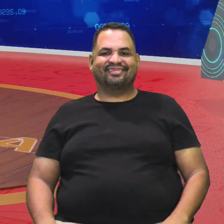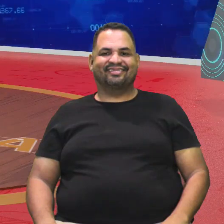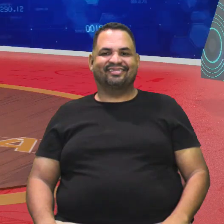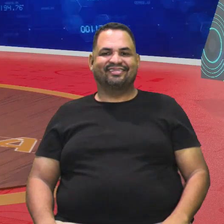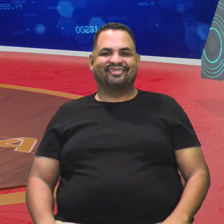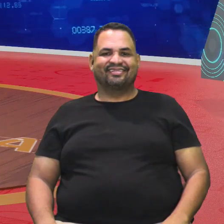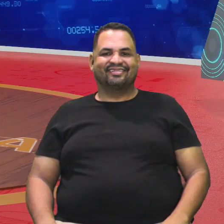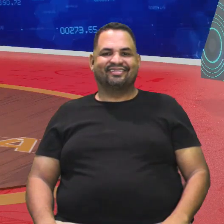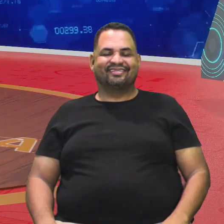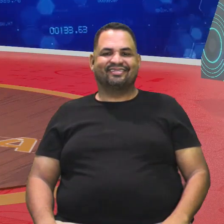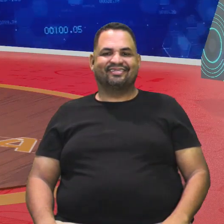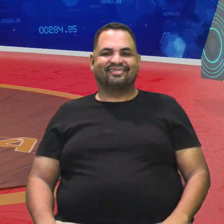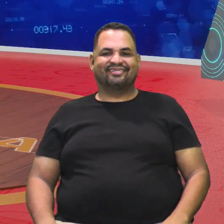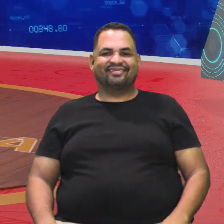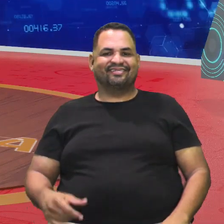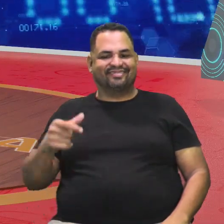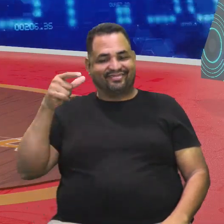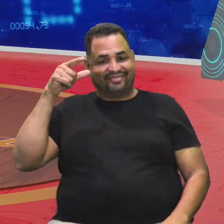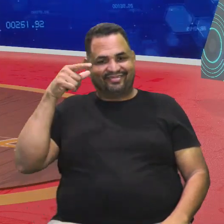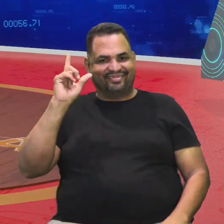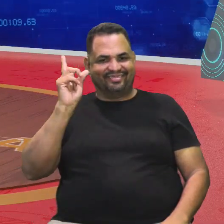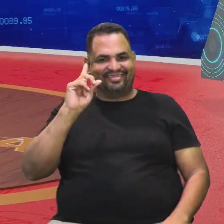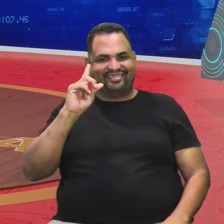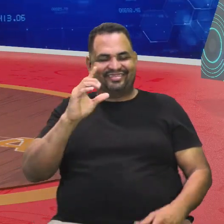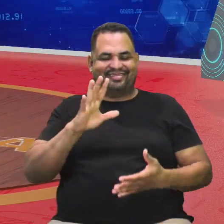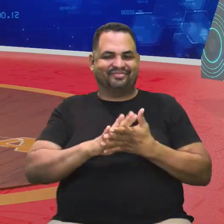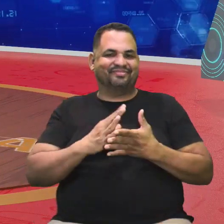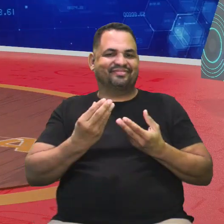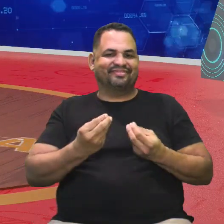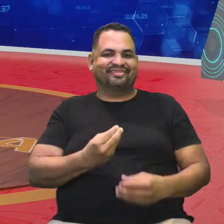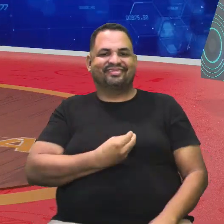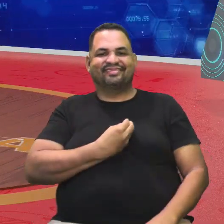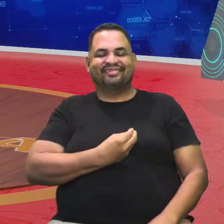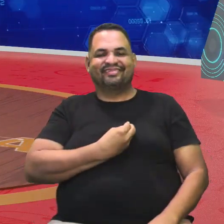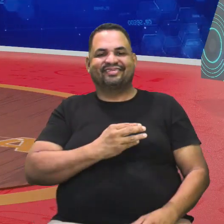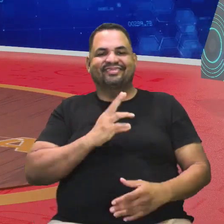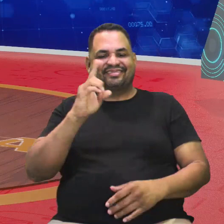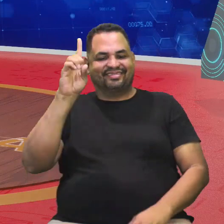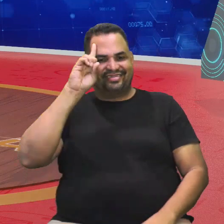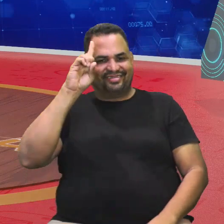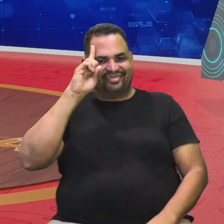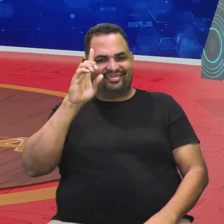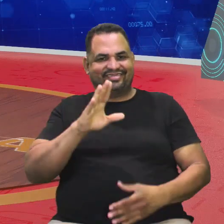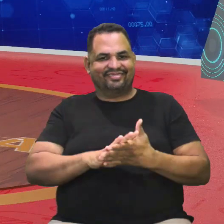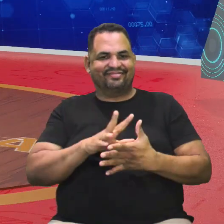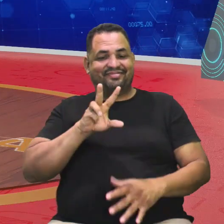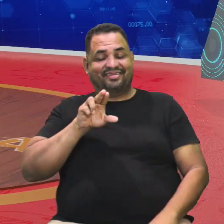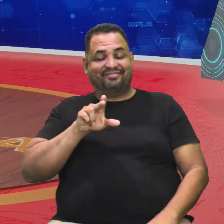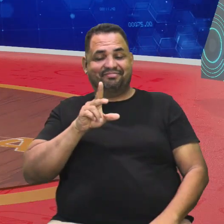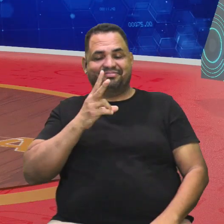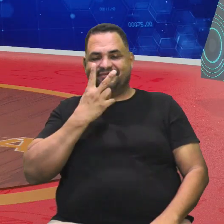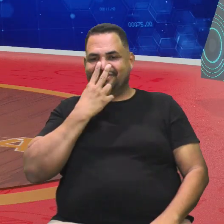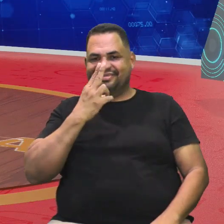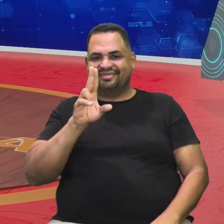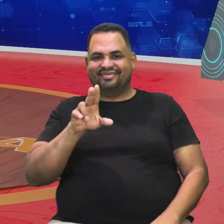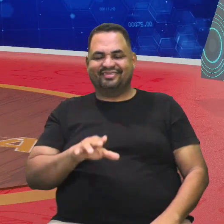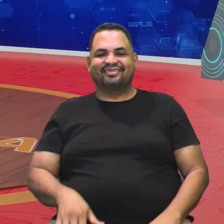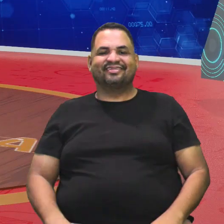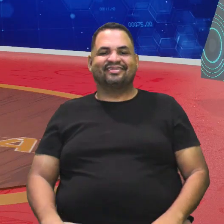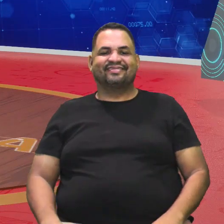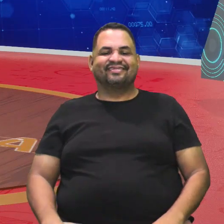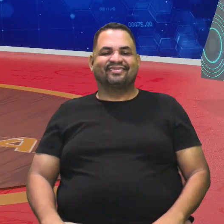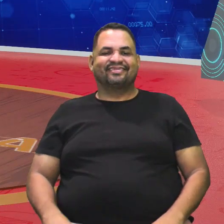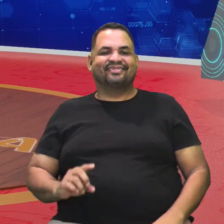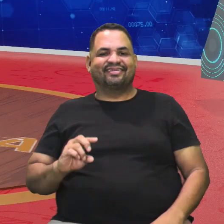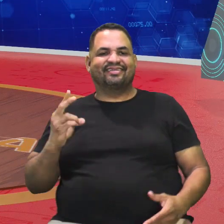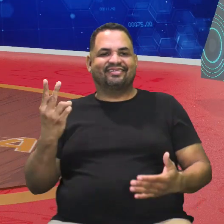Não, ontem não. Isso é muita convivência. Olha aí o que dá, né? Ela acaba virando irmão. Aí pega no pé. É